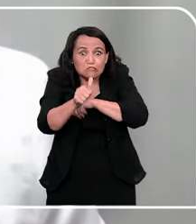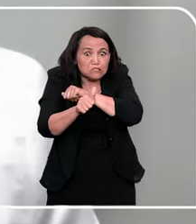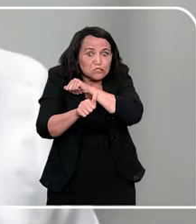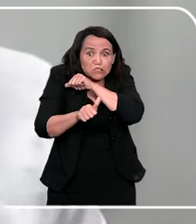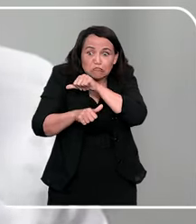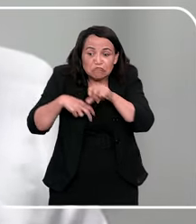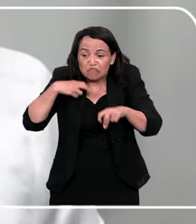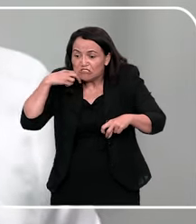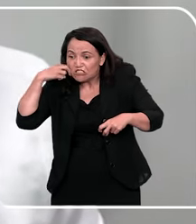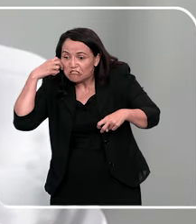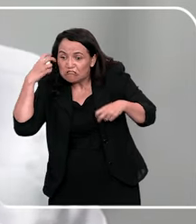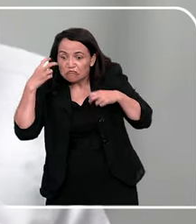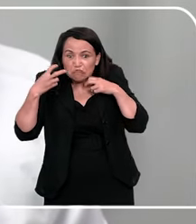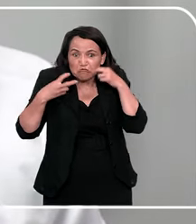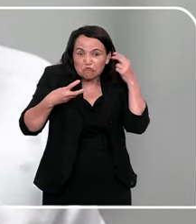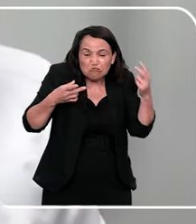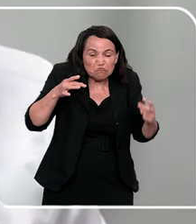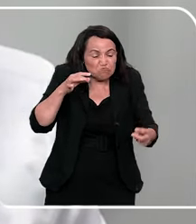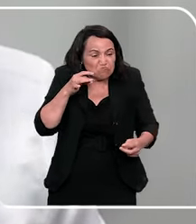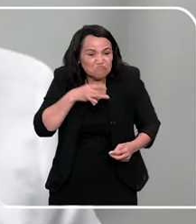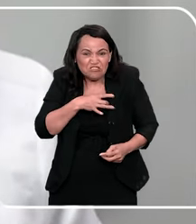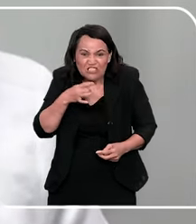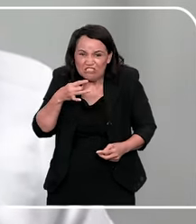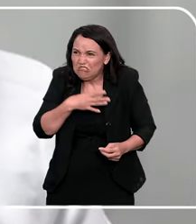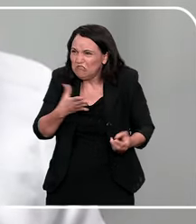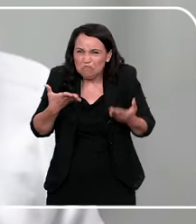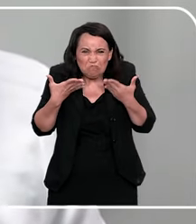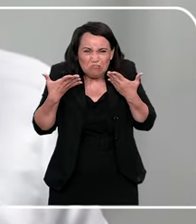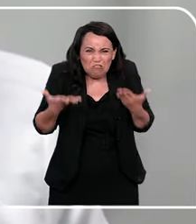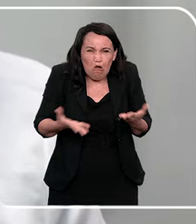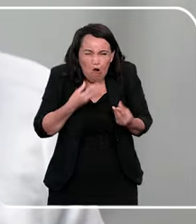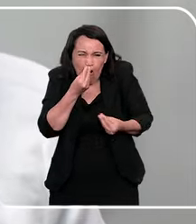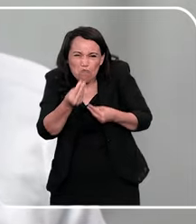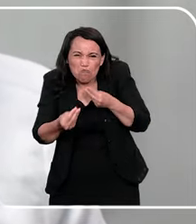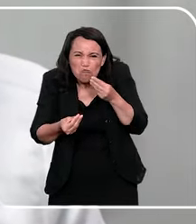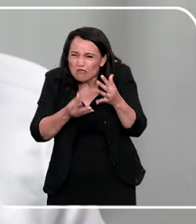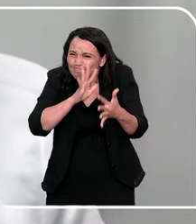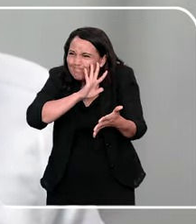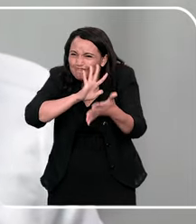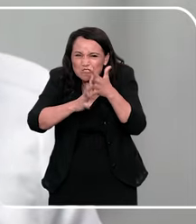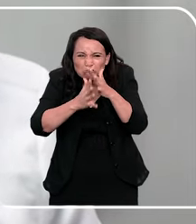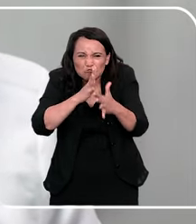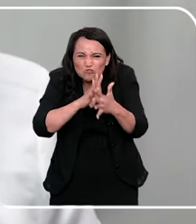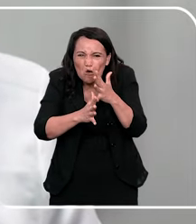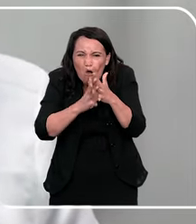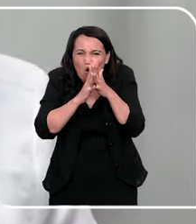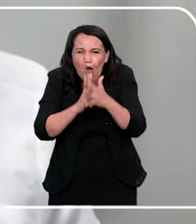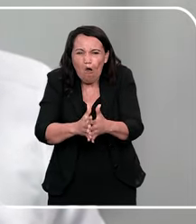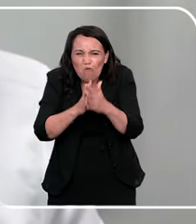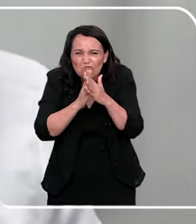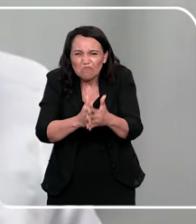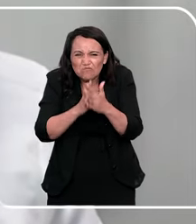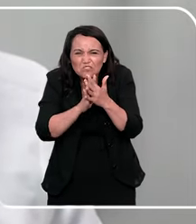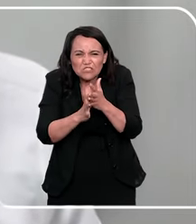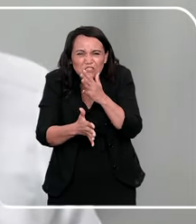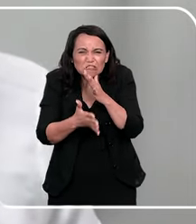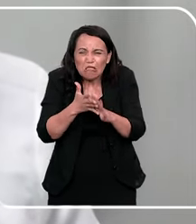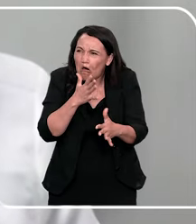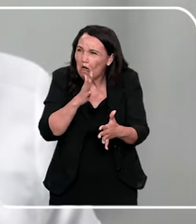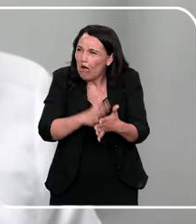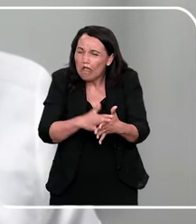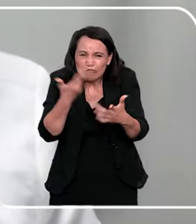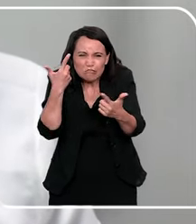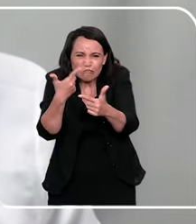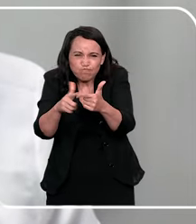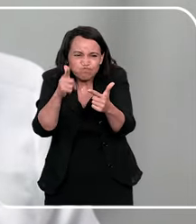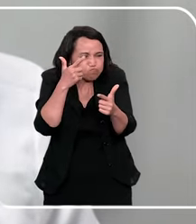vergonha, de medo, de, enfim, como é confuso isso pra criança, eu acho até por conta desse tabu todo que a gente